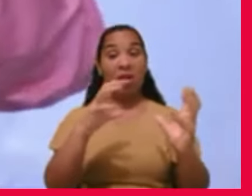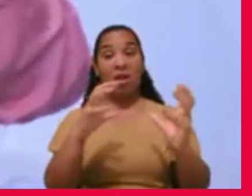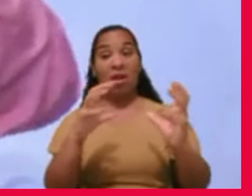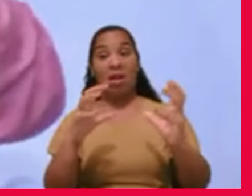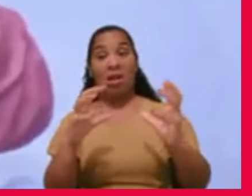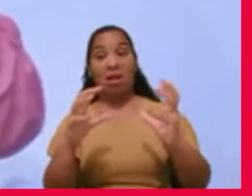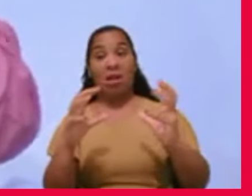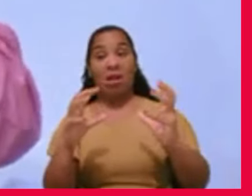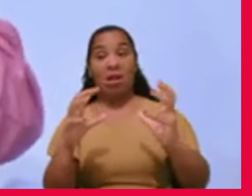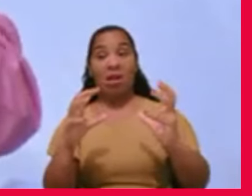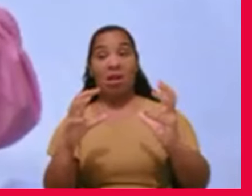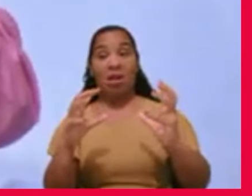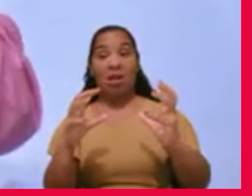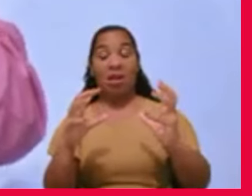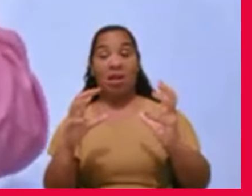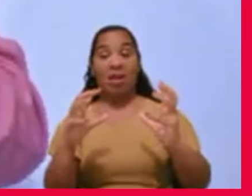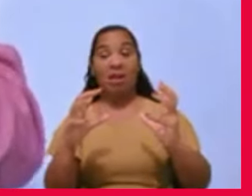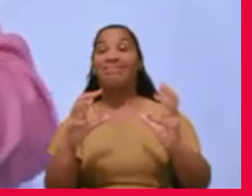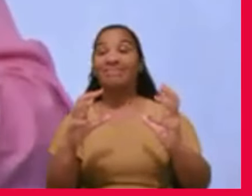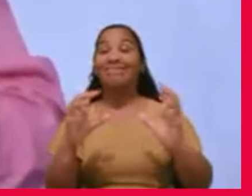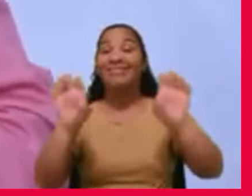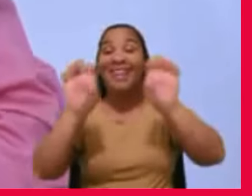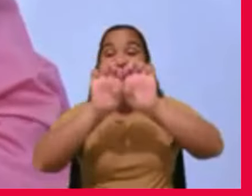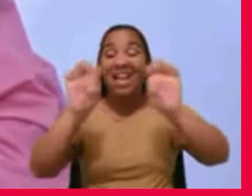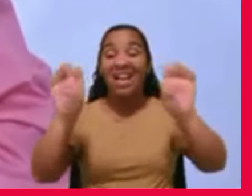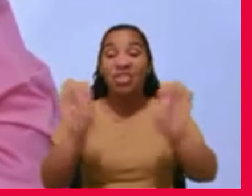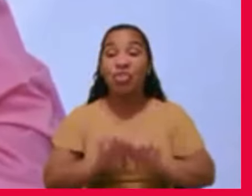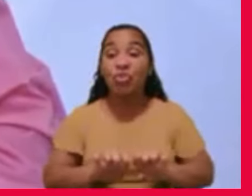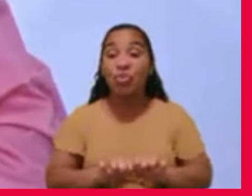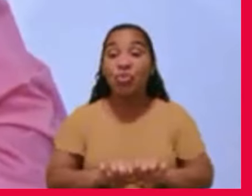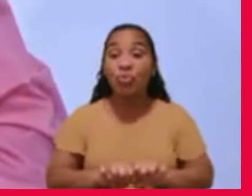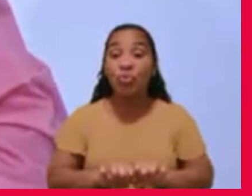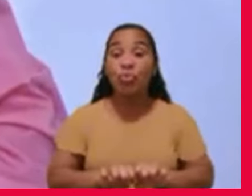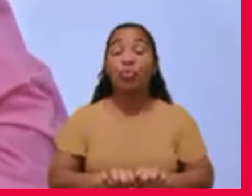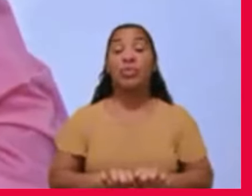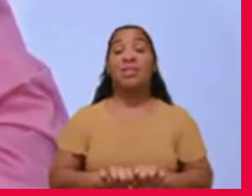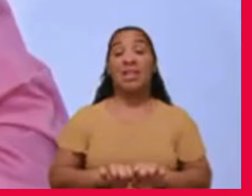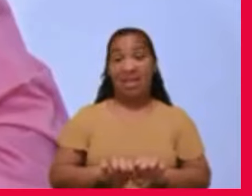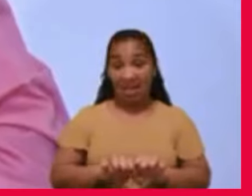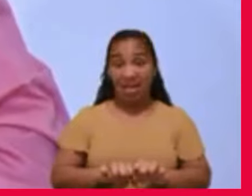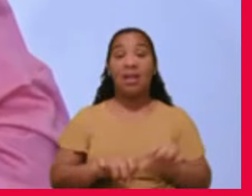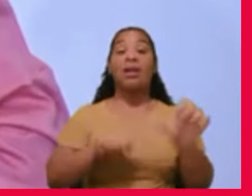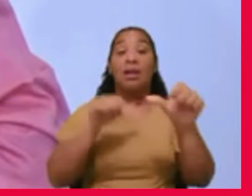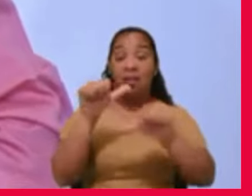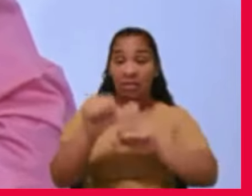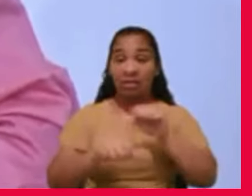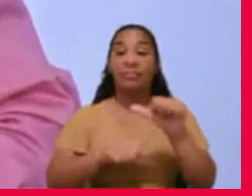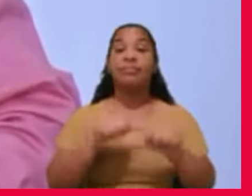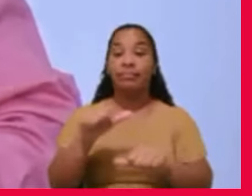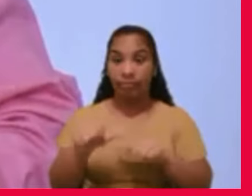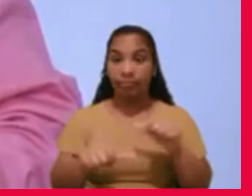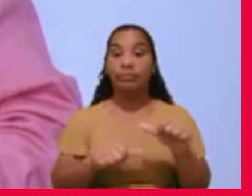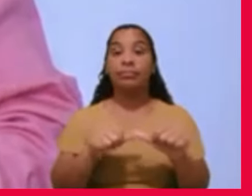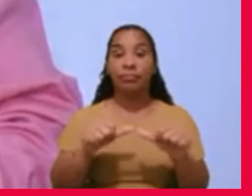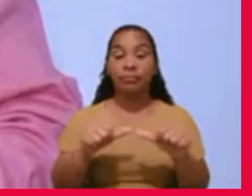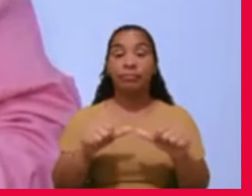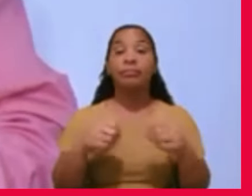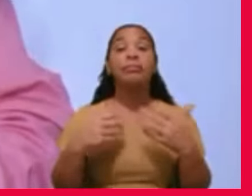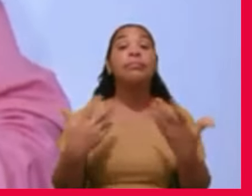estrutura grosseira e colossal em todo o orbe. E se um dia